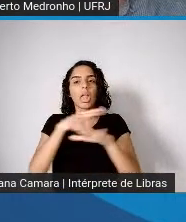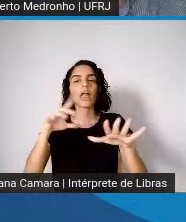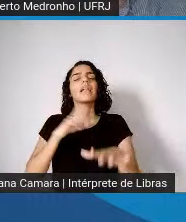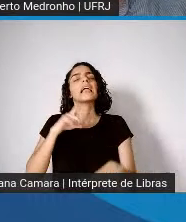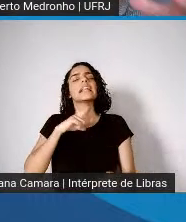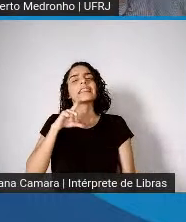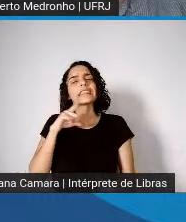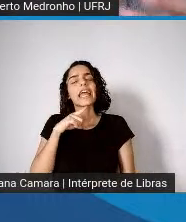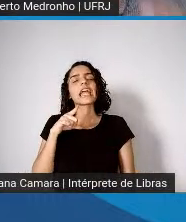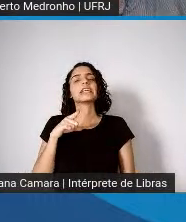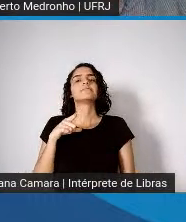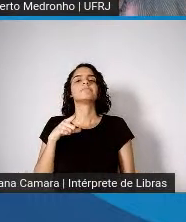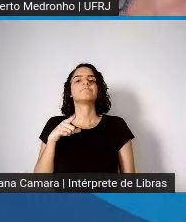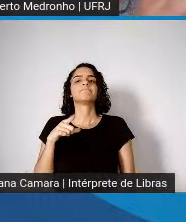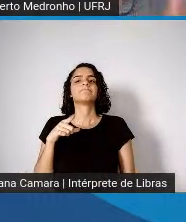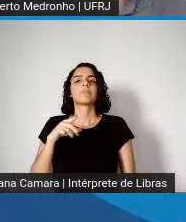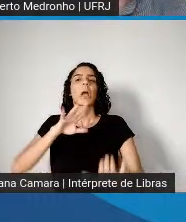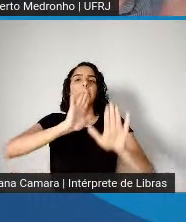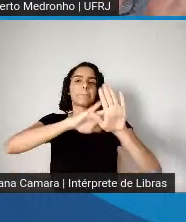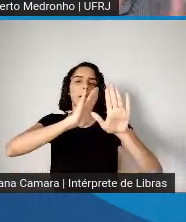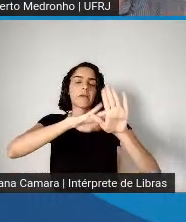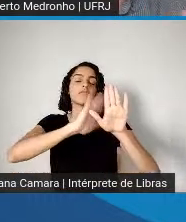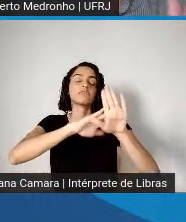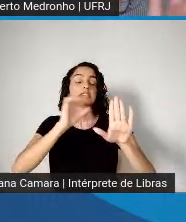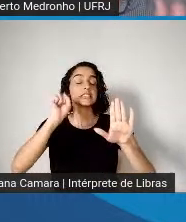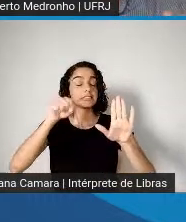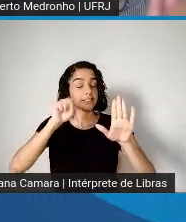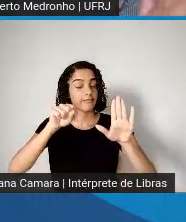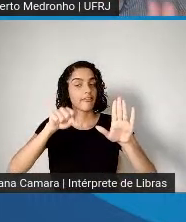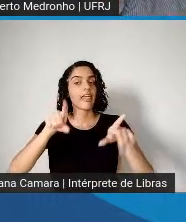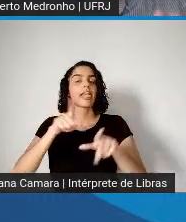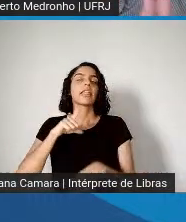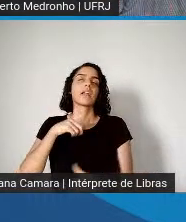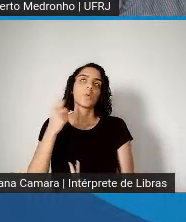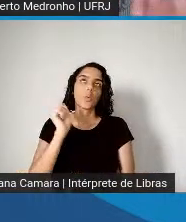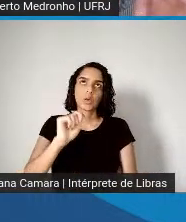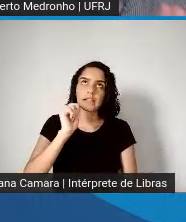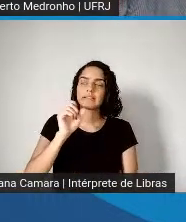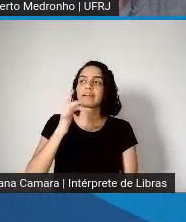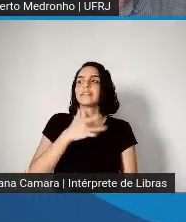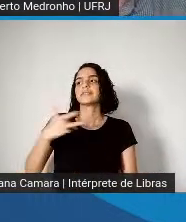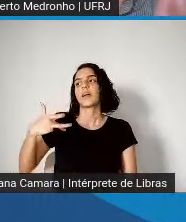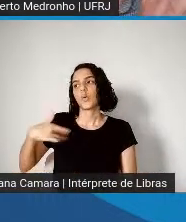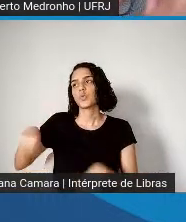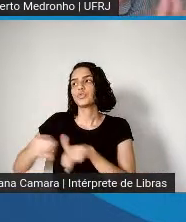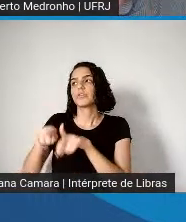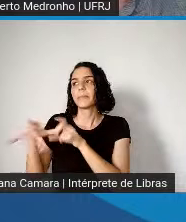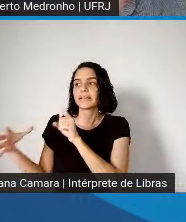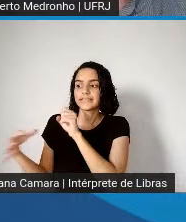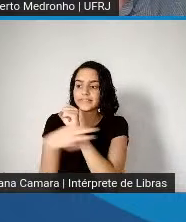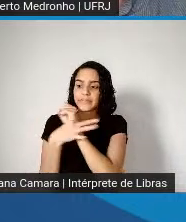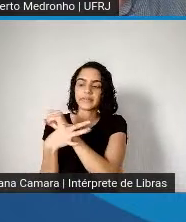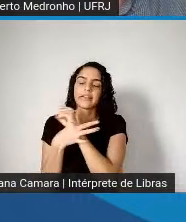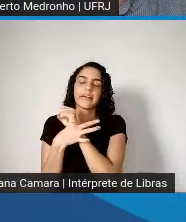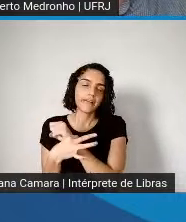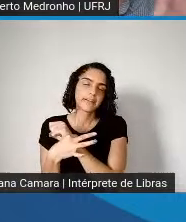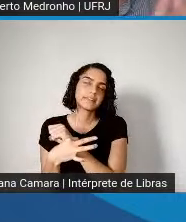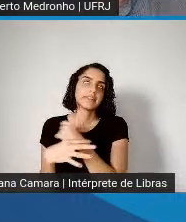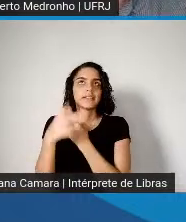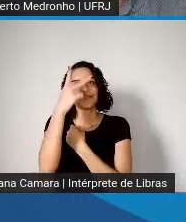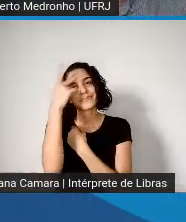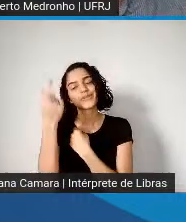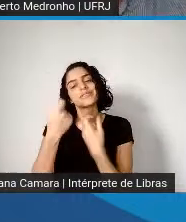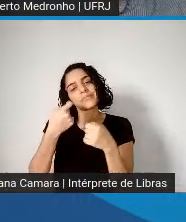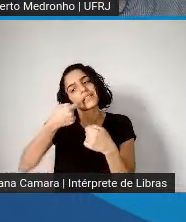Essa pandemia, além das questões da saúde e da segurança, daqueles que não puderam fazer o home office, o trabalho de casa, o